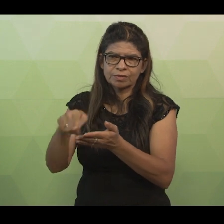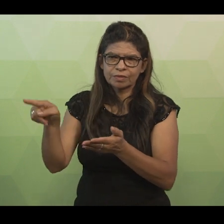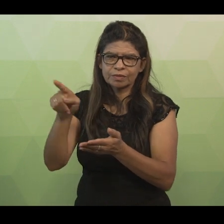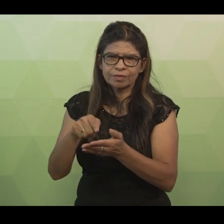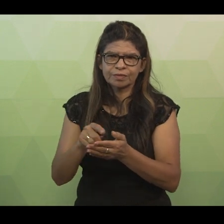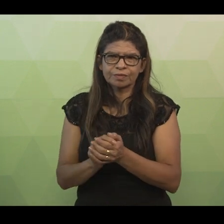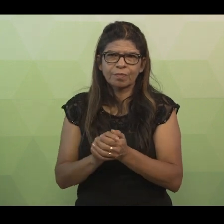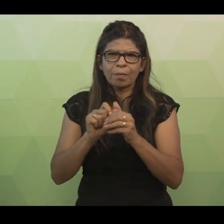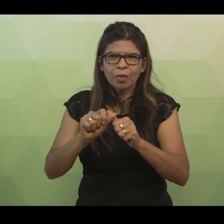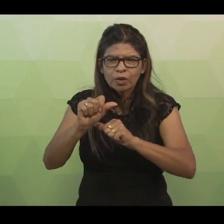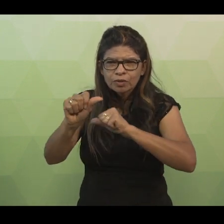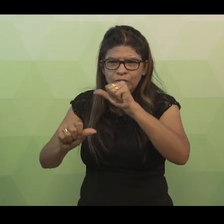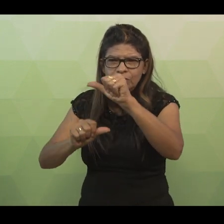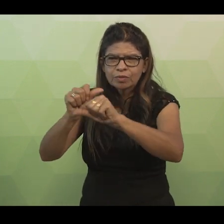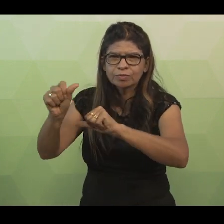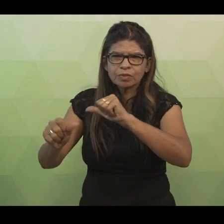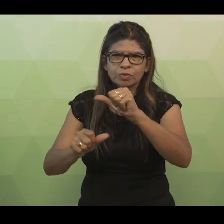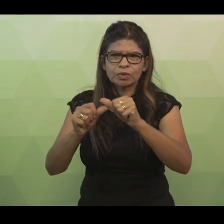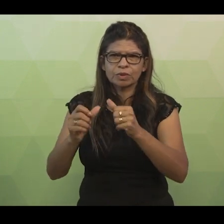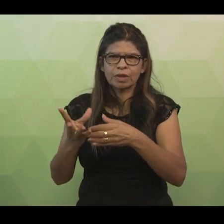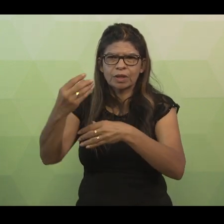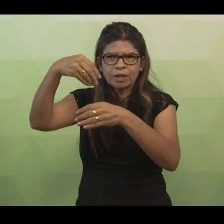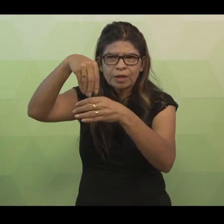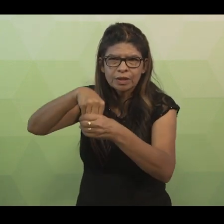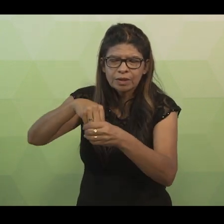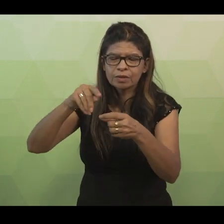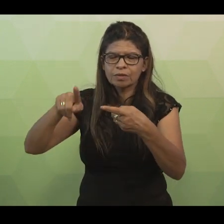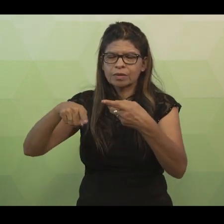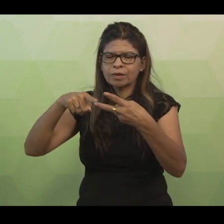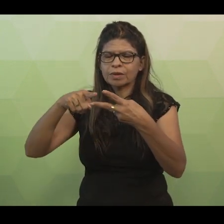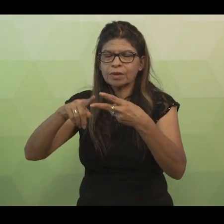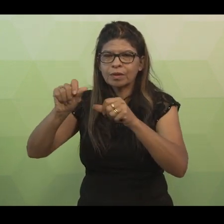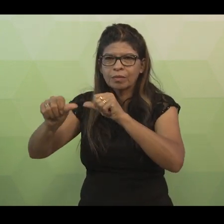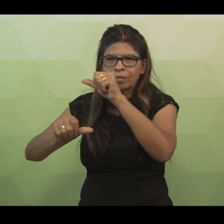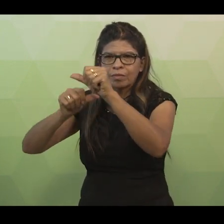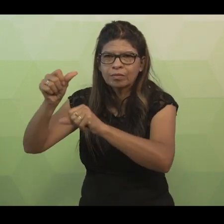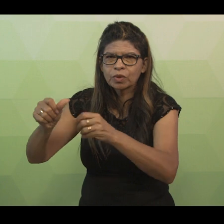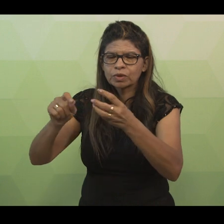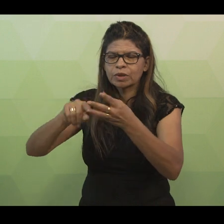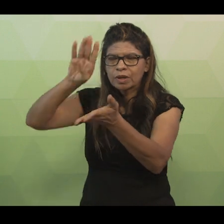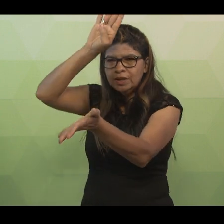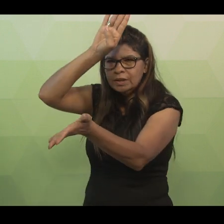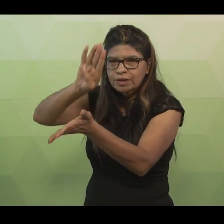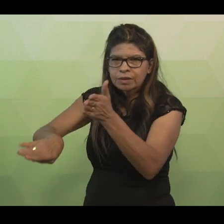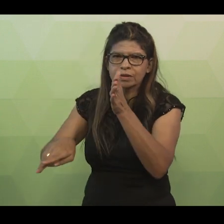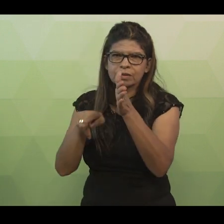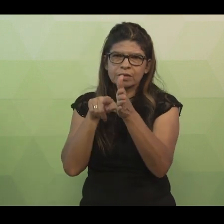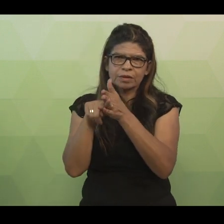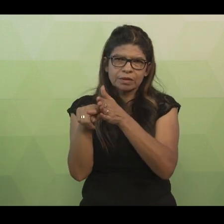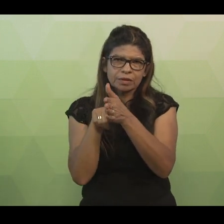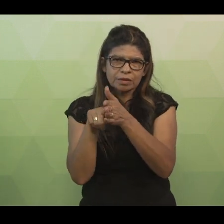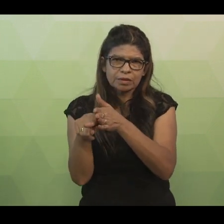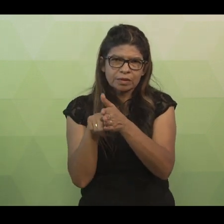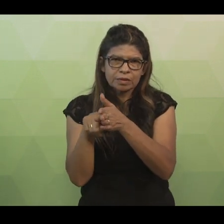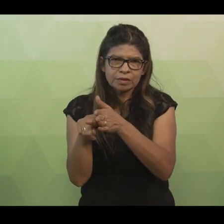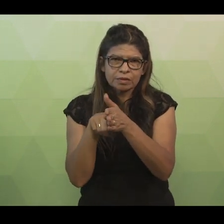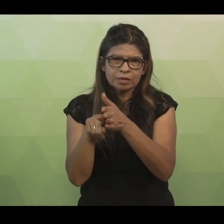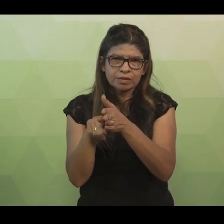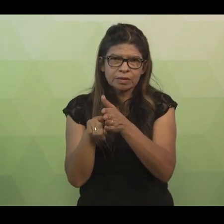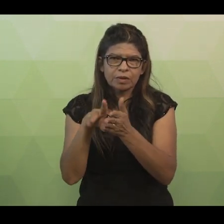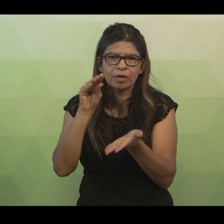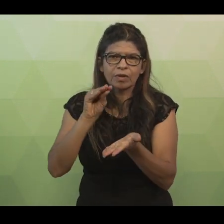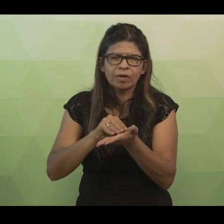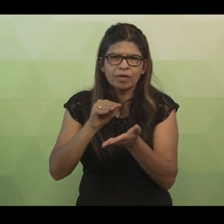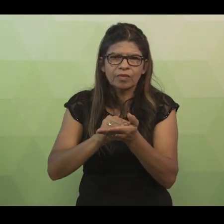realizar são incluir, alterar, excluir e consultar. Ficou faltando, então, analisar a